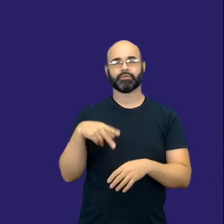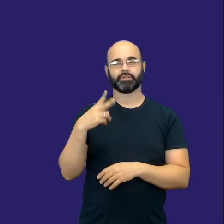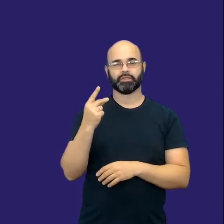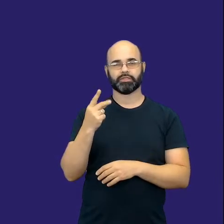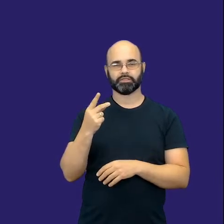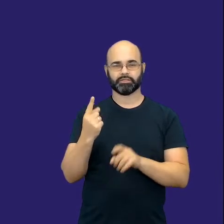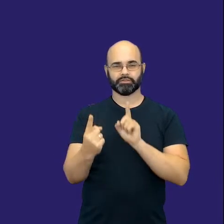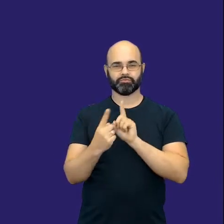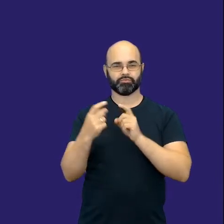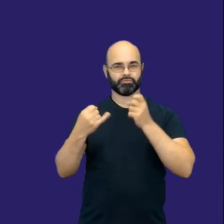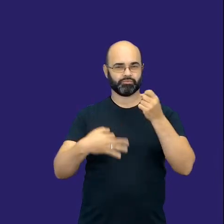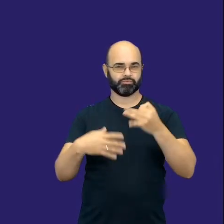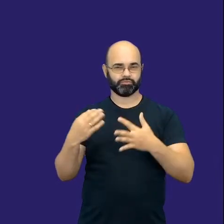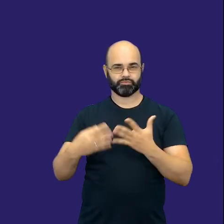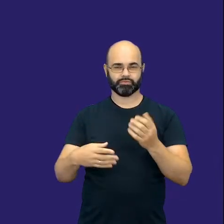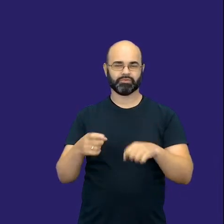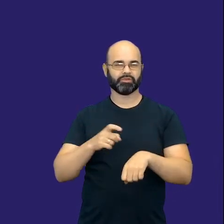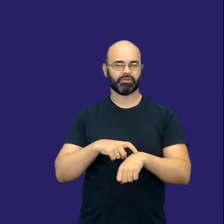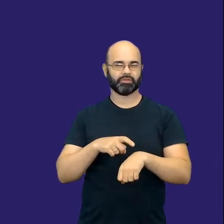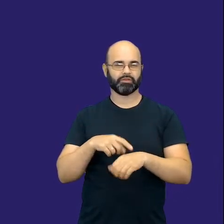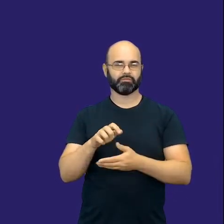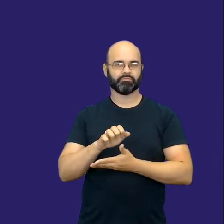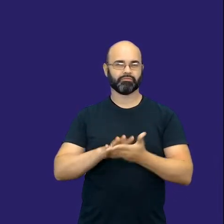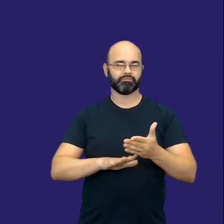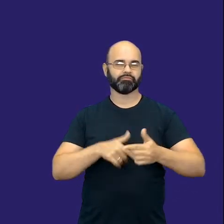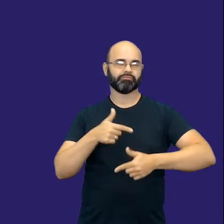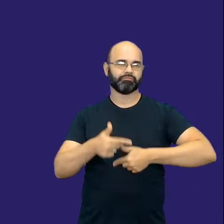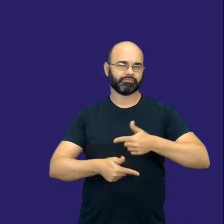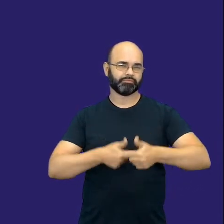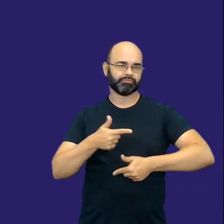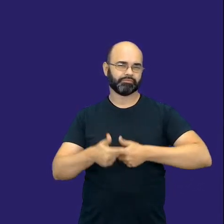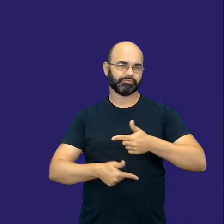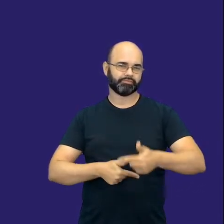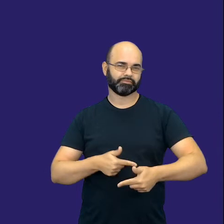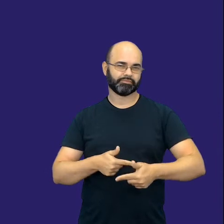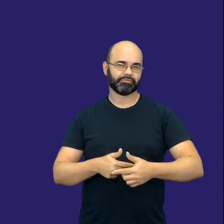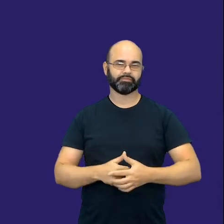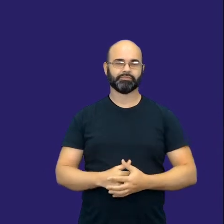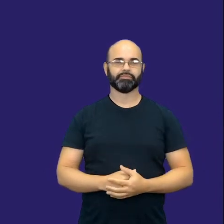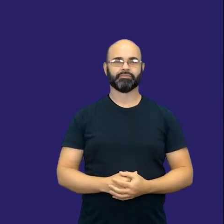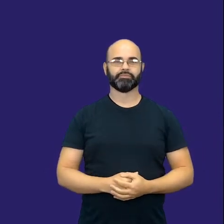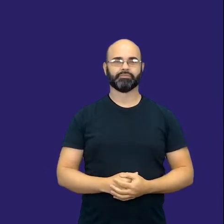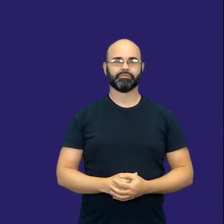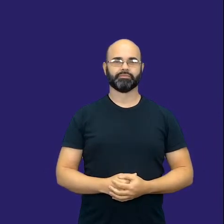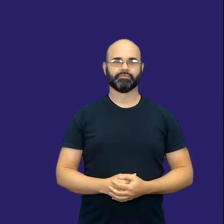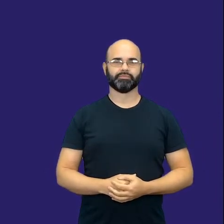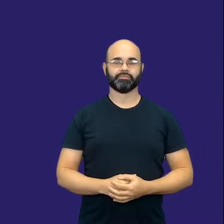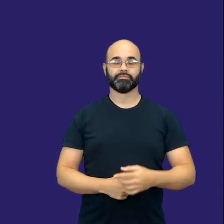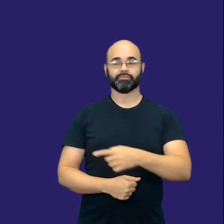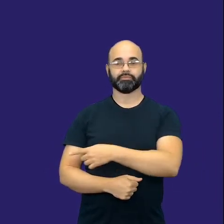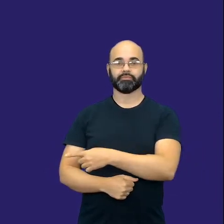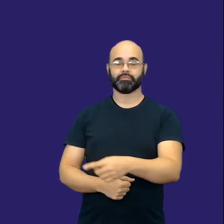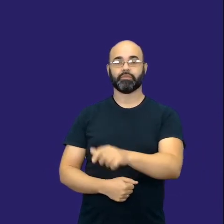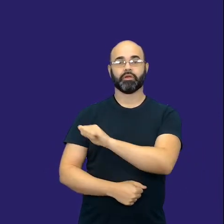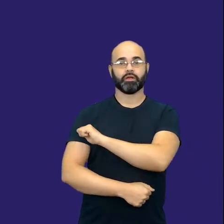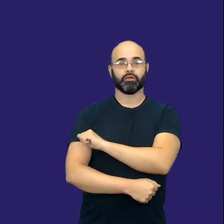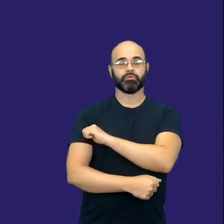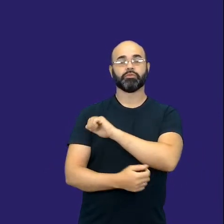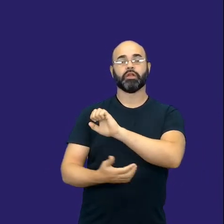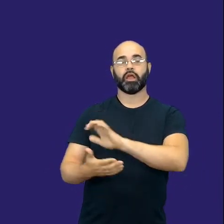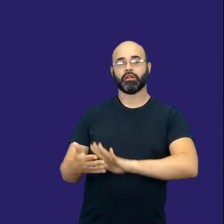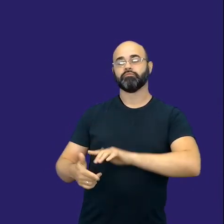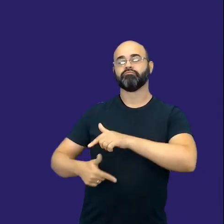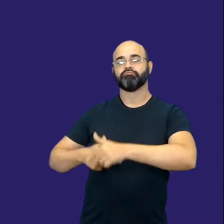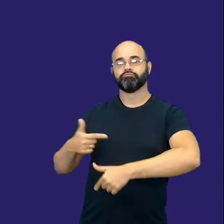atividades que são possíveis de serem desenvolvidas com os estudantes. Então, vocês